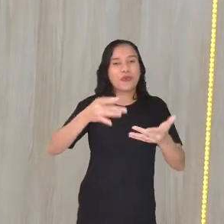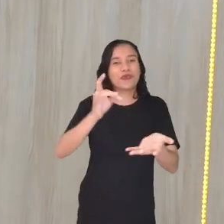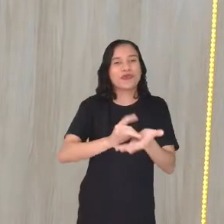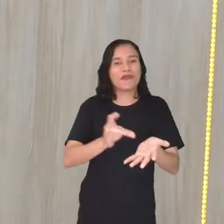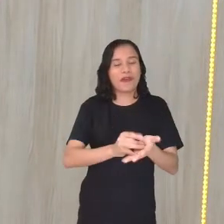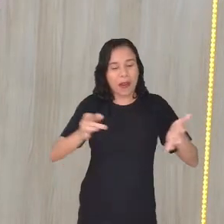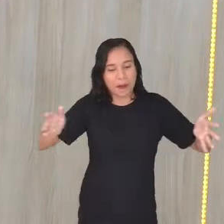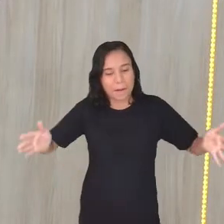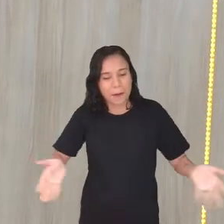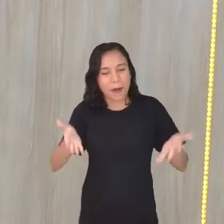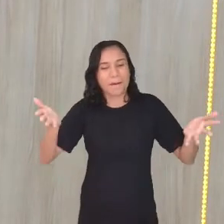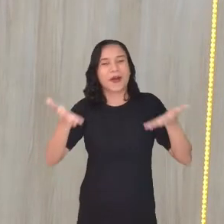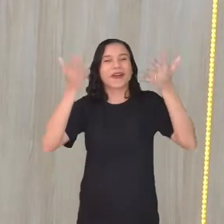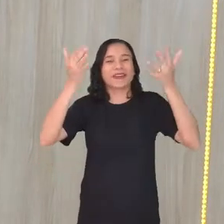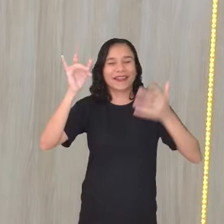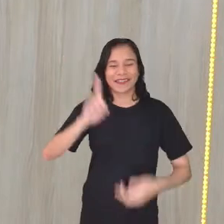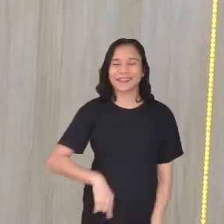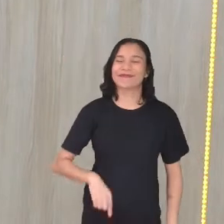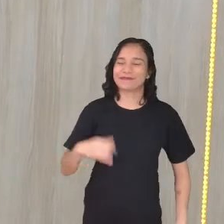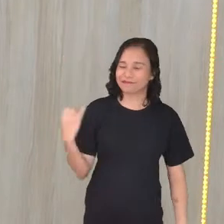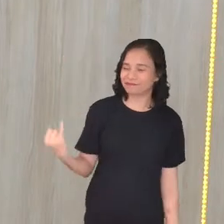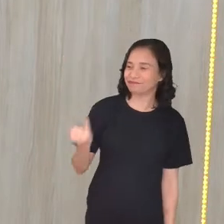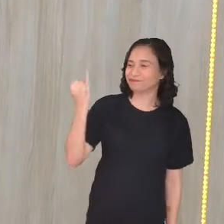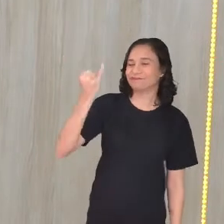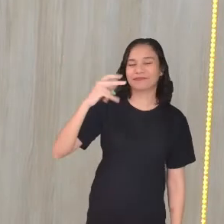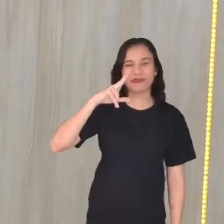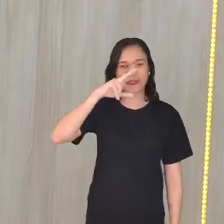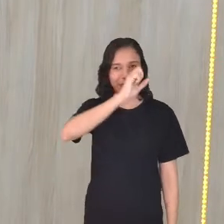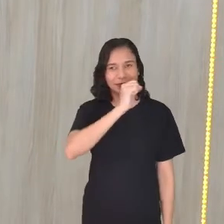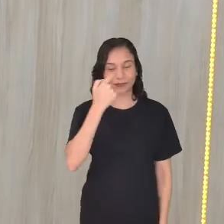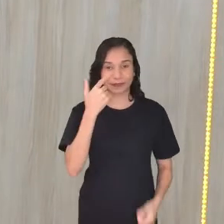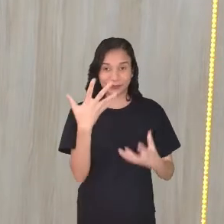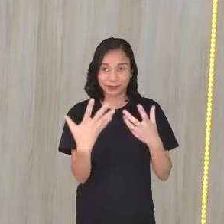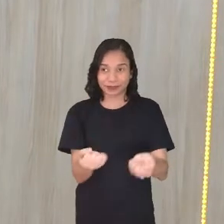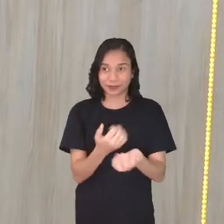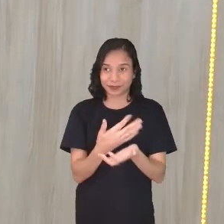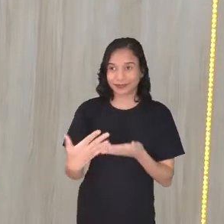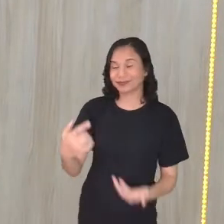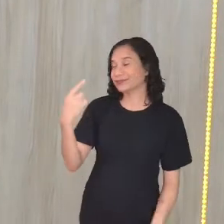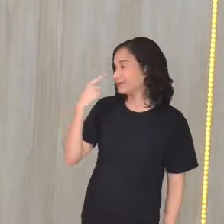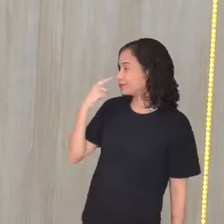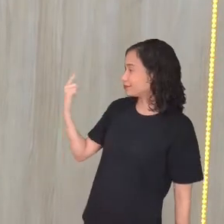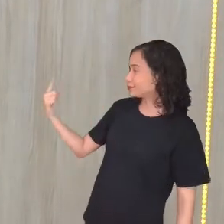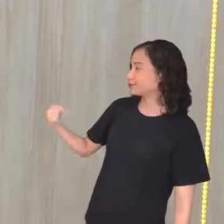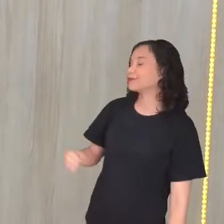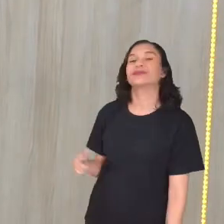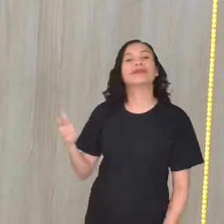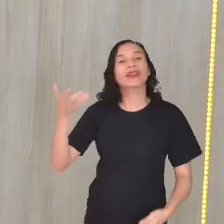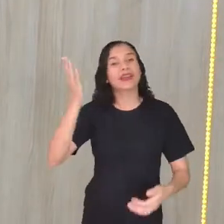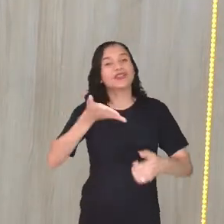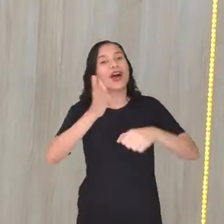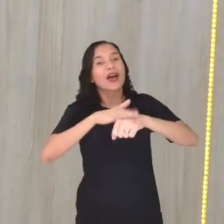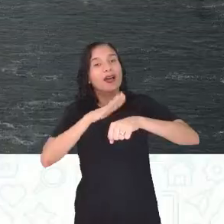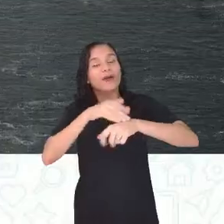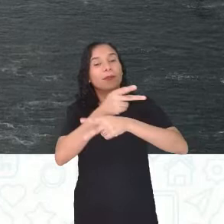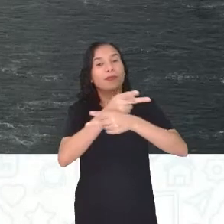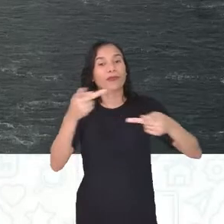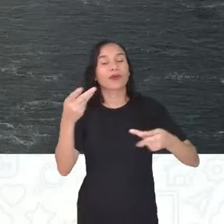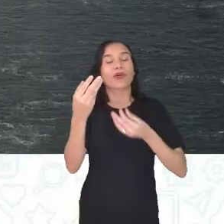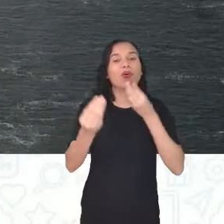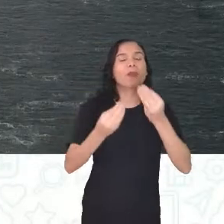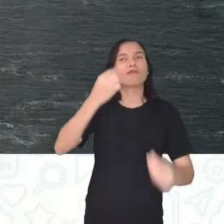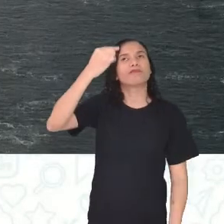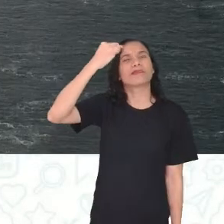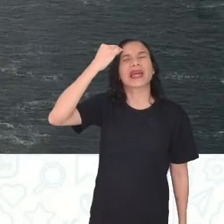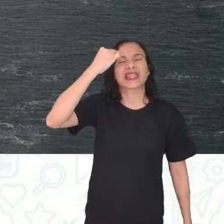fortalece ainda mais. É um gigante. É, exatamente. Então vamos embora aqui, E aí eu já convido a vocês, né, a